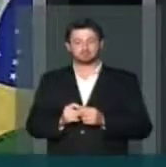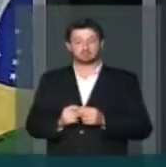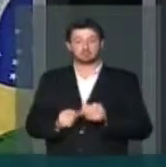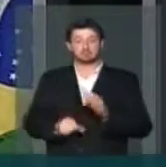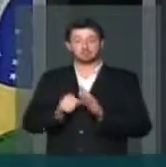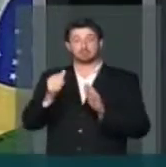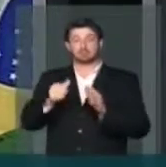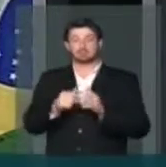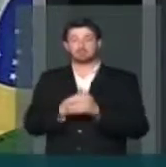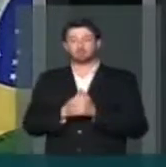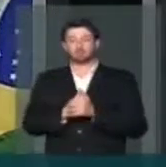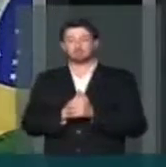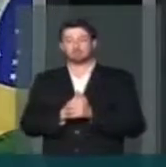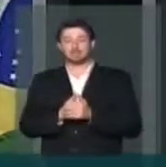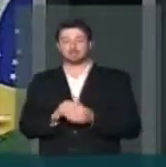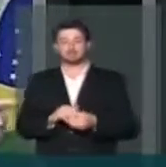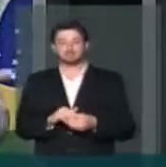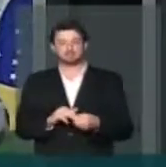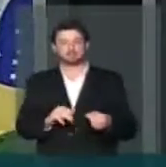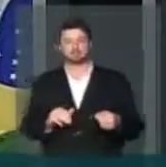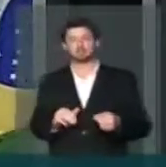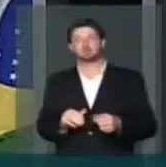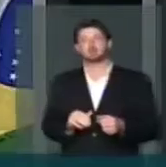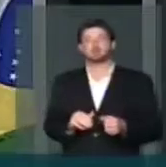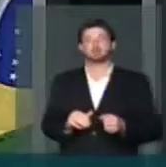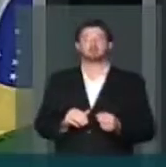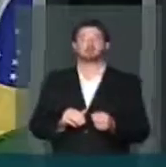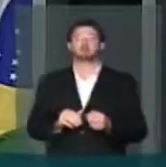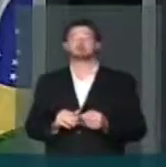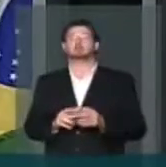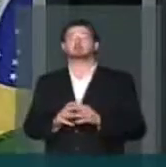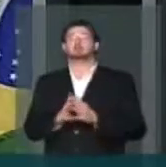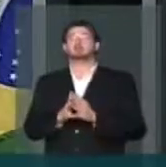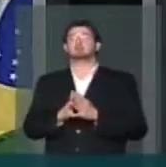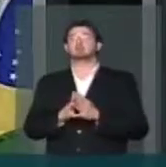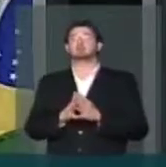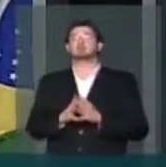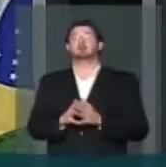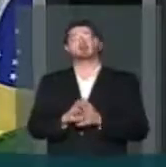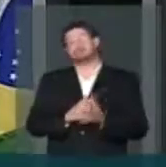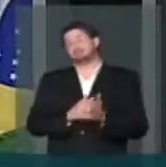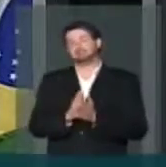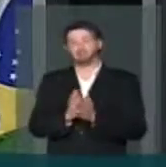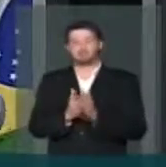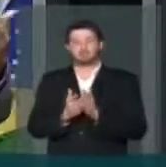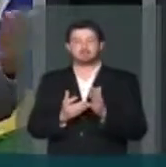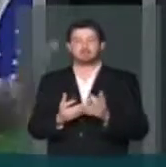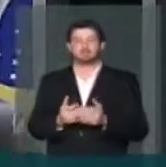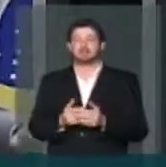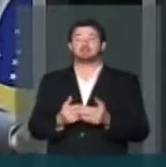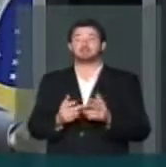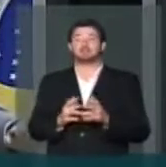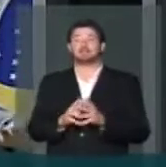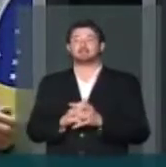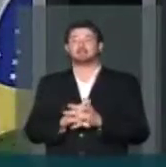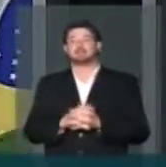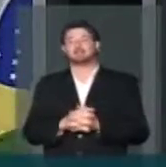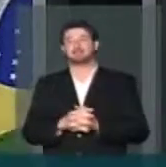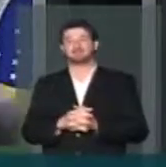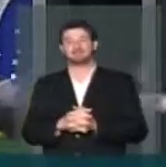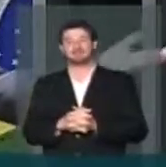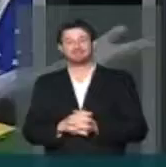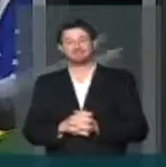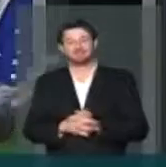Primeira semana depois da eleição, ela aumentou os juros. A presidente da república mentiu para o povo brasileiro.